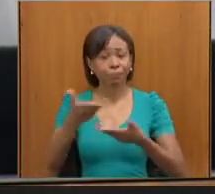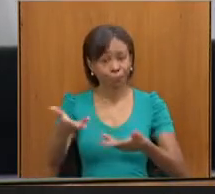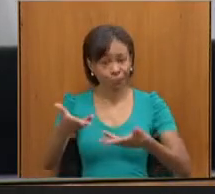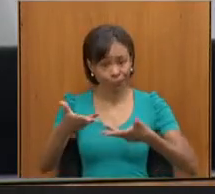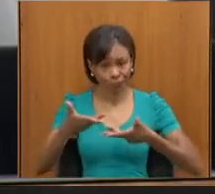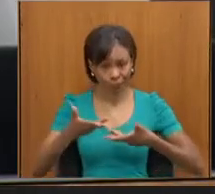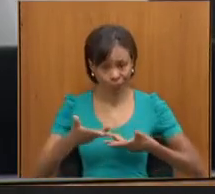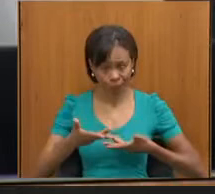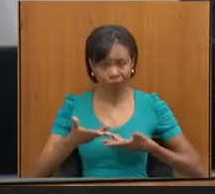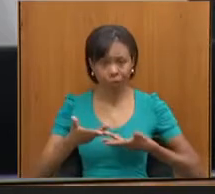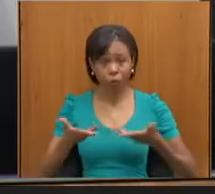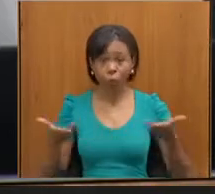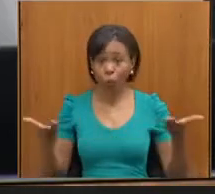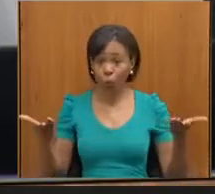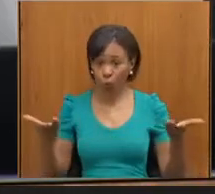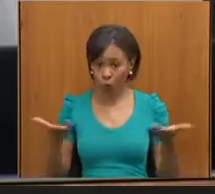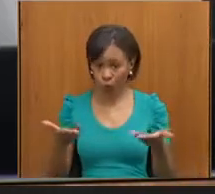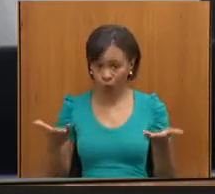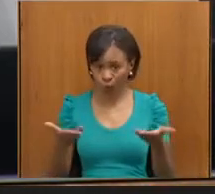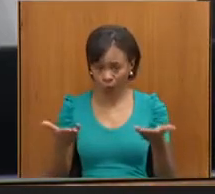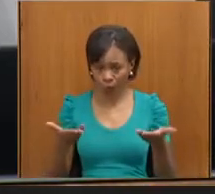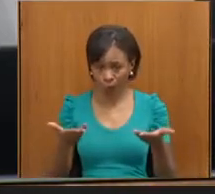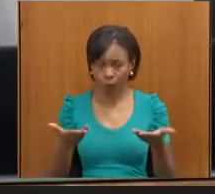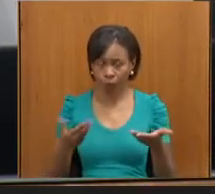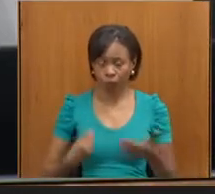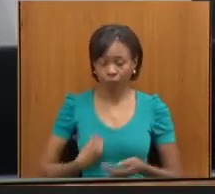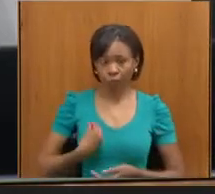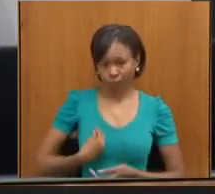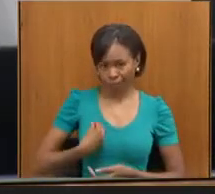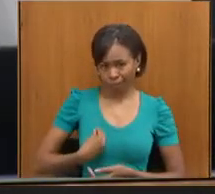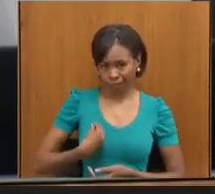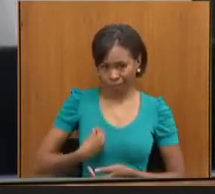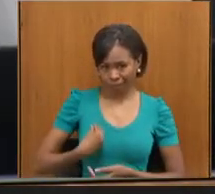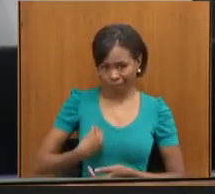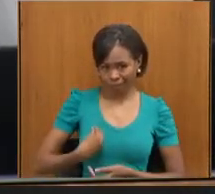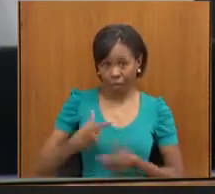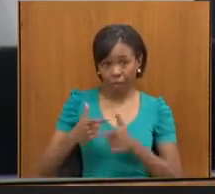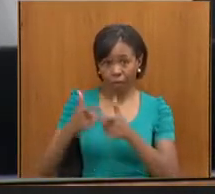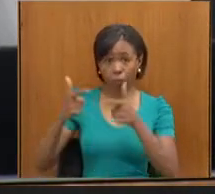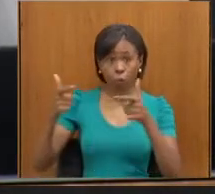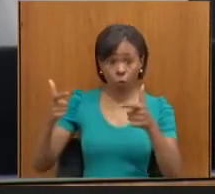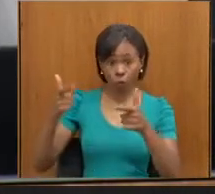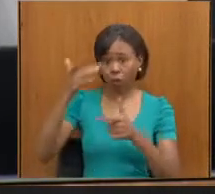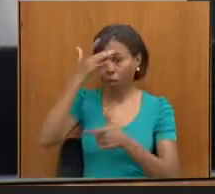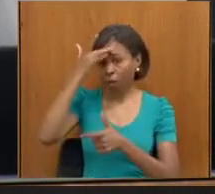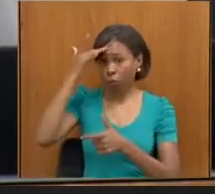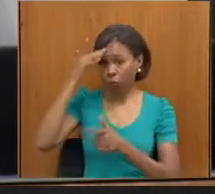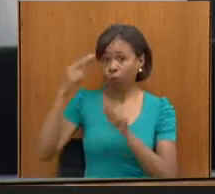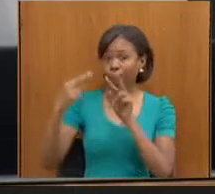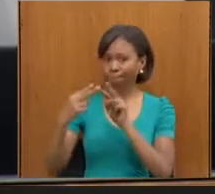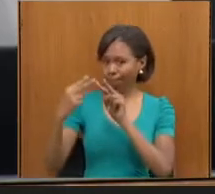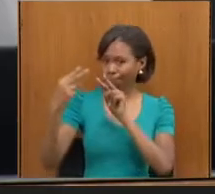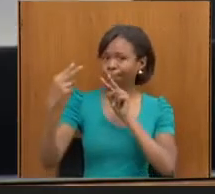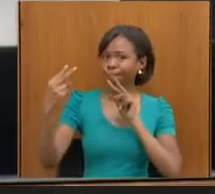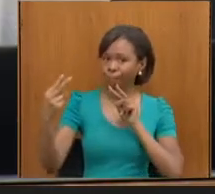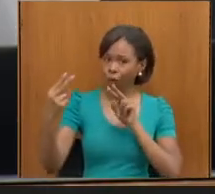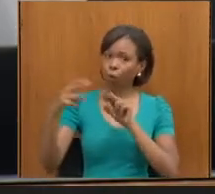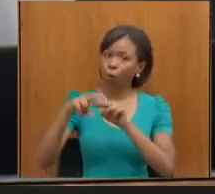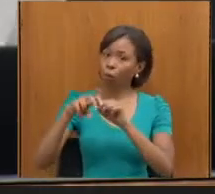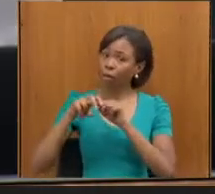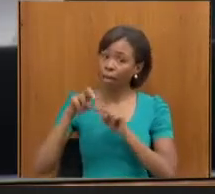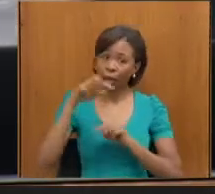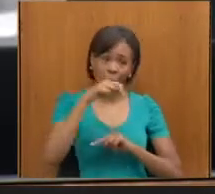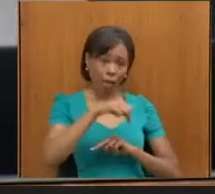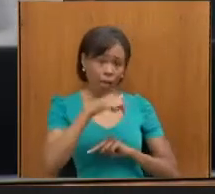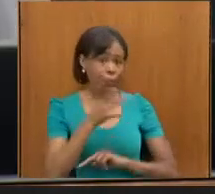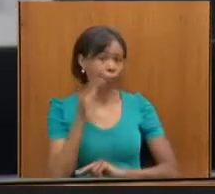para estar conosco, grande parte dos nossos convidados estão de maneira virtual, devido ao limite que nós temos